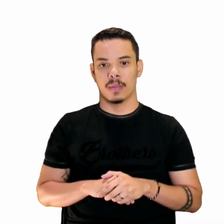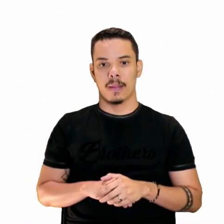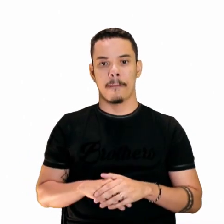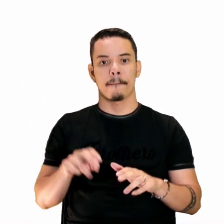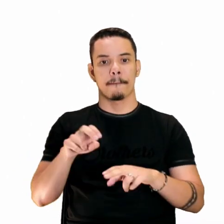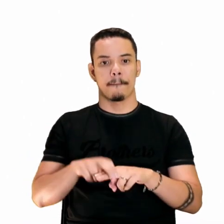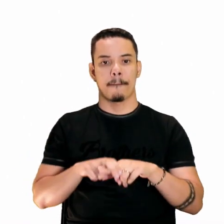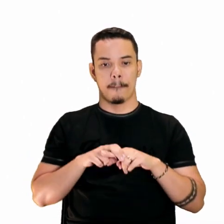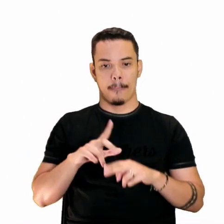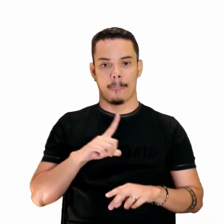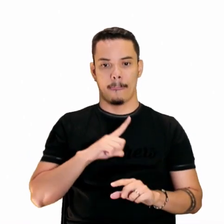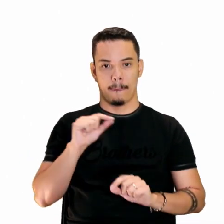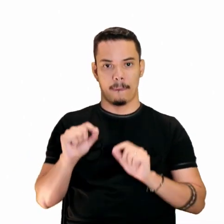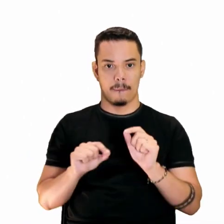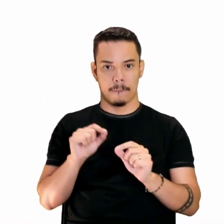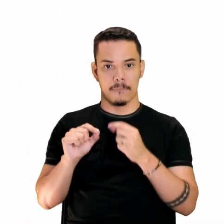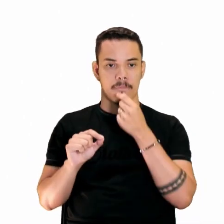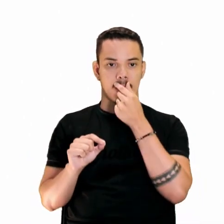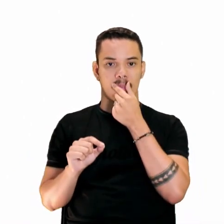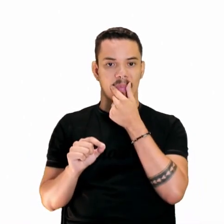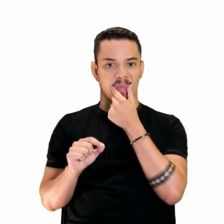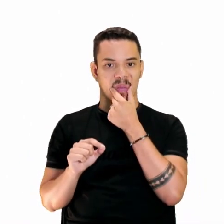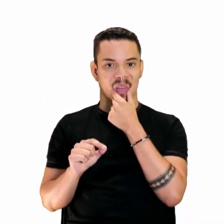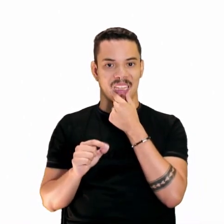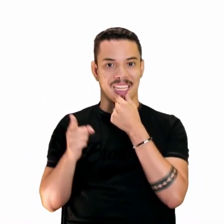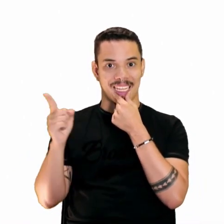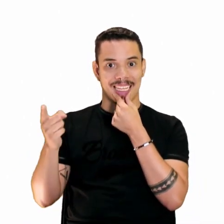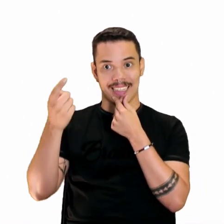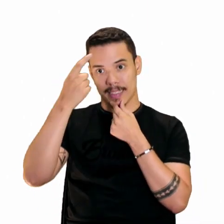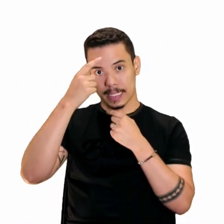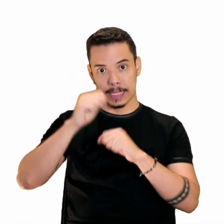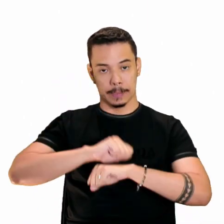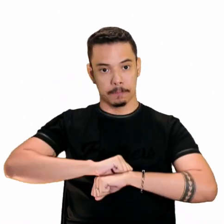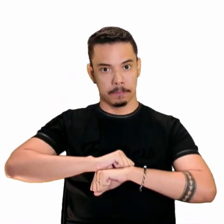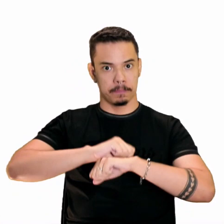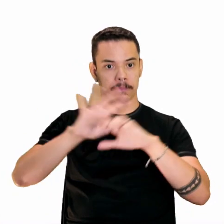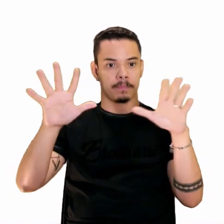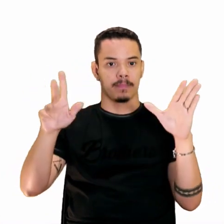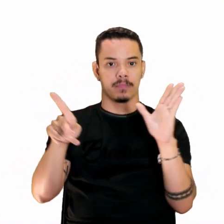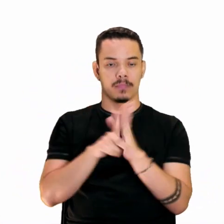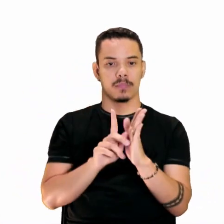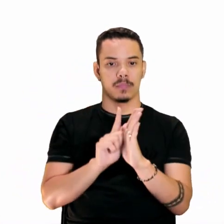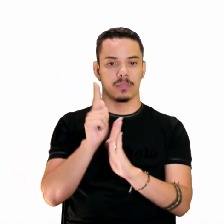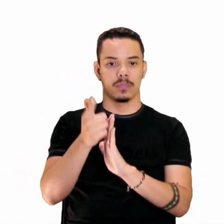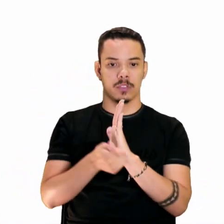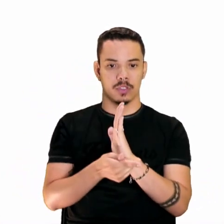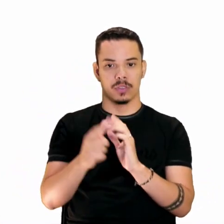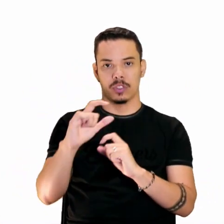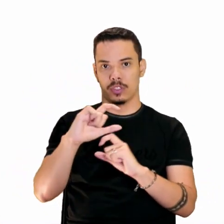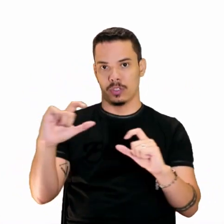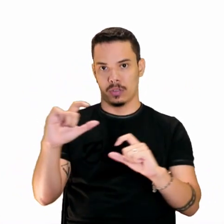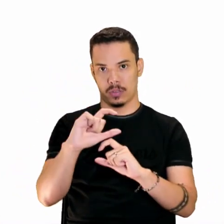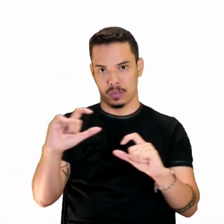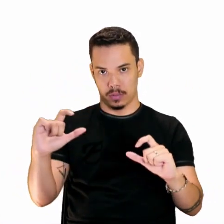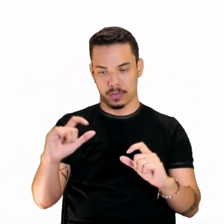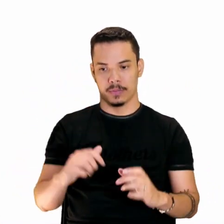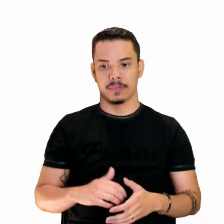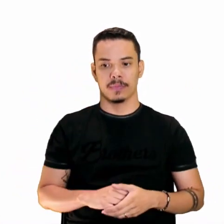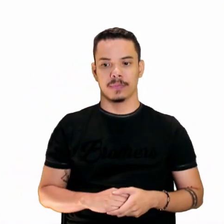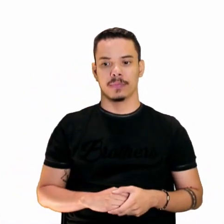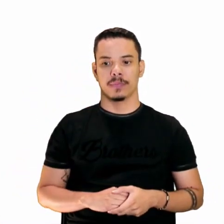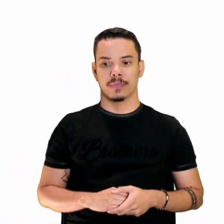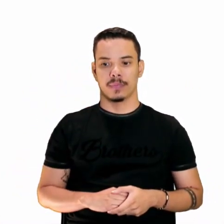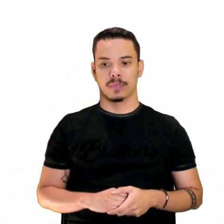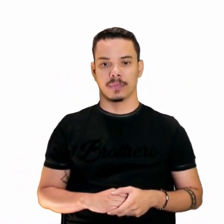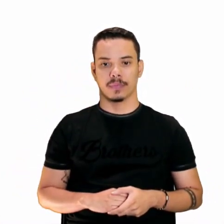isso trouxemos aqui um exemplo de intertextualidade explícita com o gênero tirinha. Leia